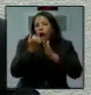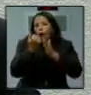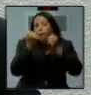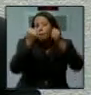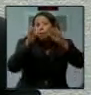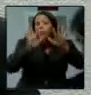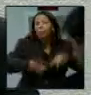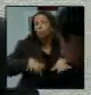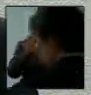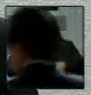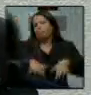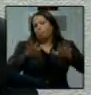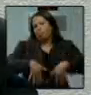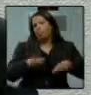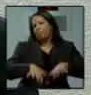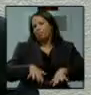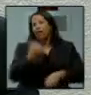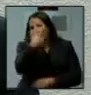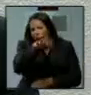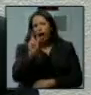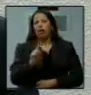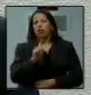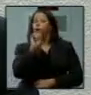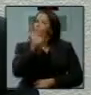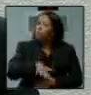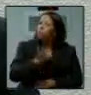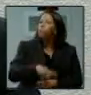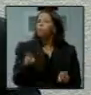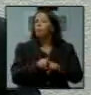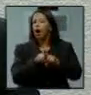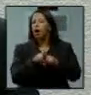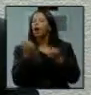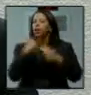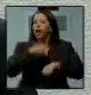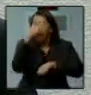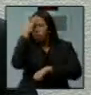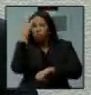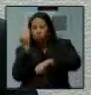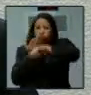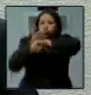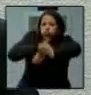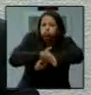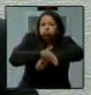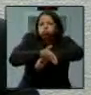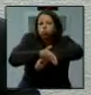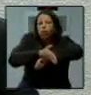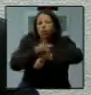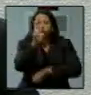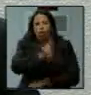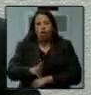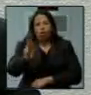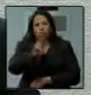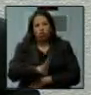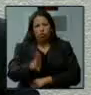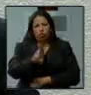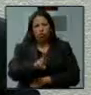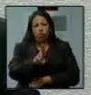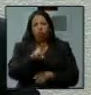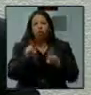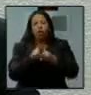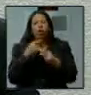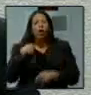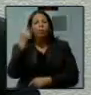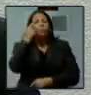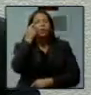conseguimos prestar os serviços. Referidas instituições têm em comum o fato de não terem objeto